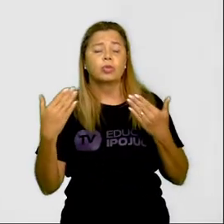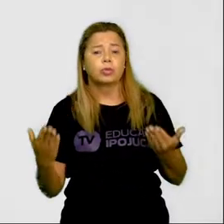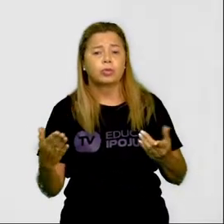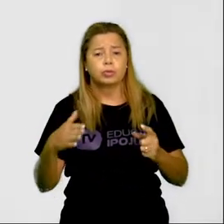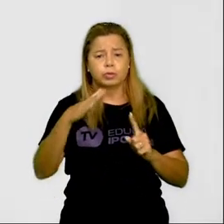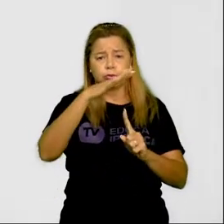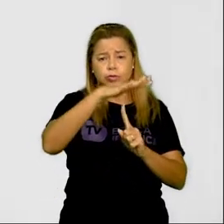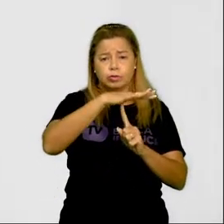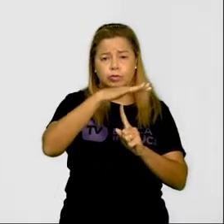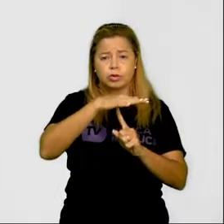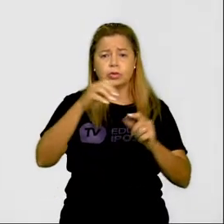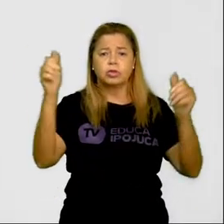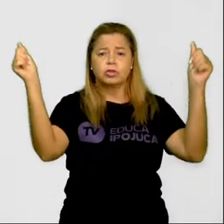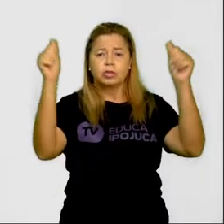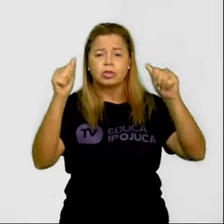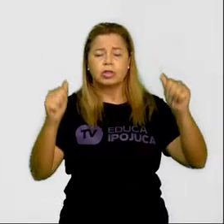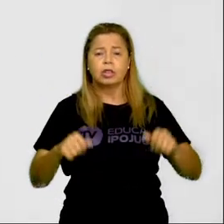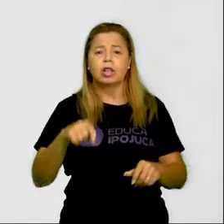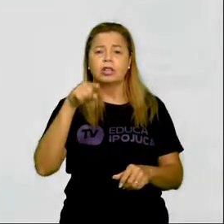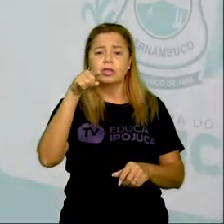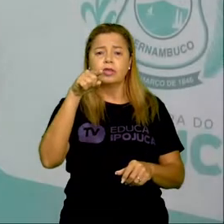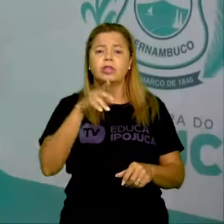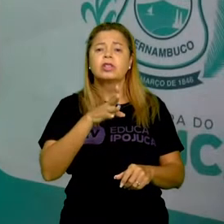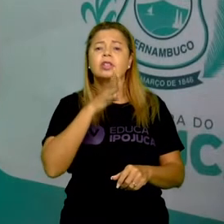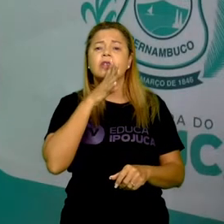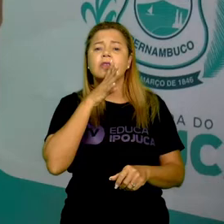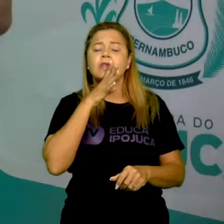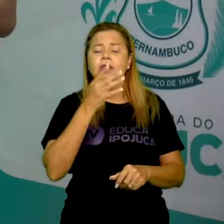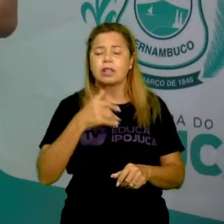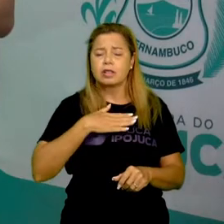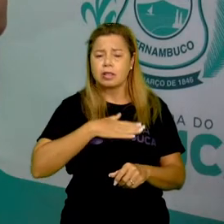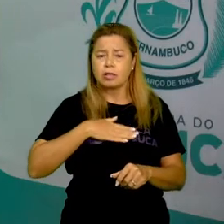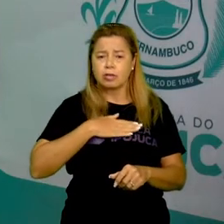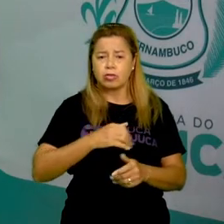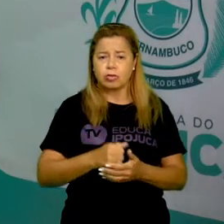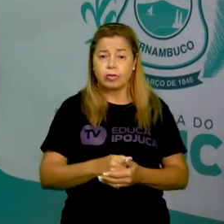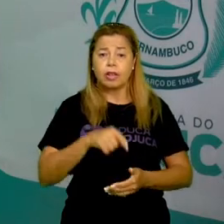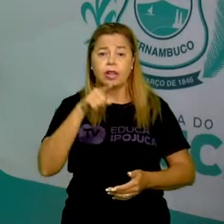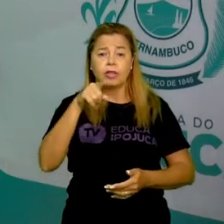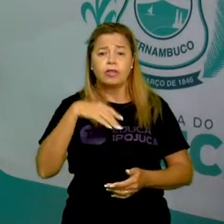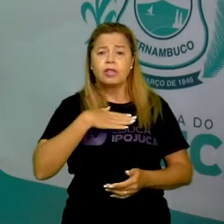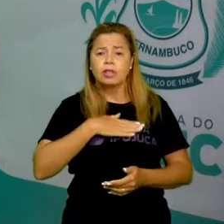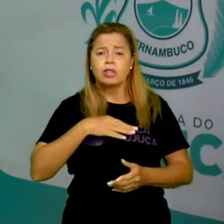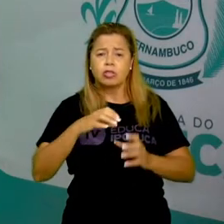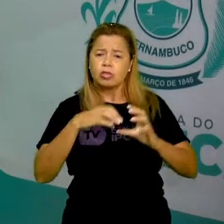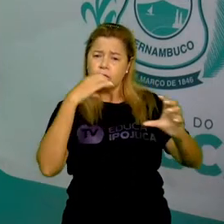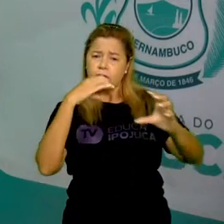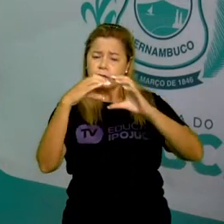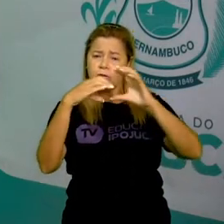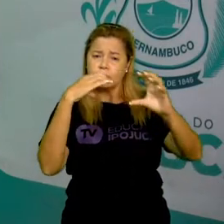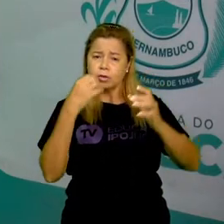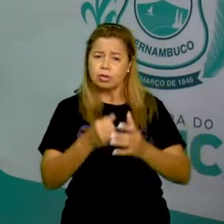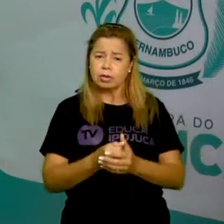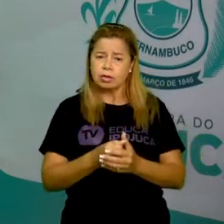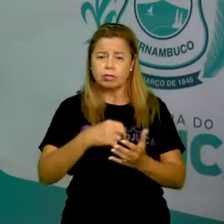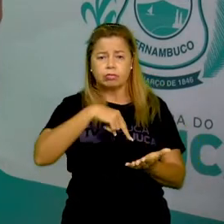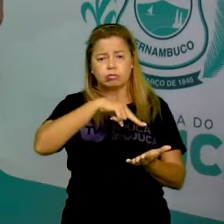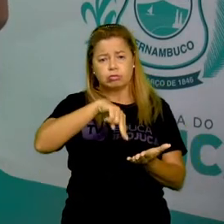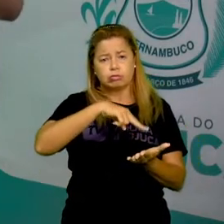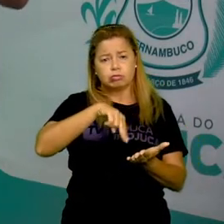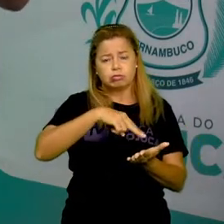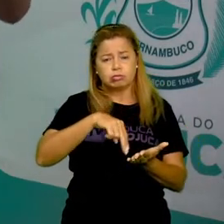conhece e gosta. Será que você conhece e gosta de música? de dança, pintura,